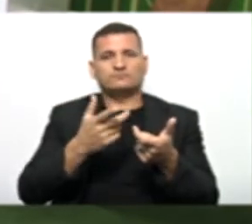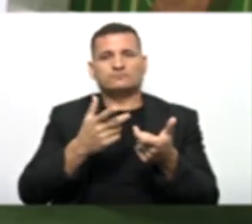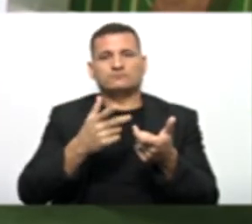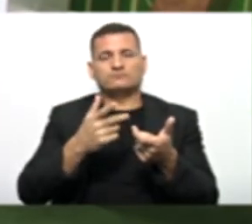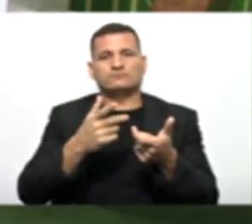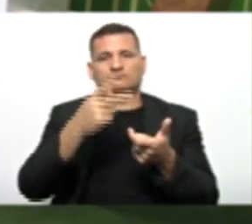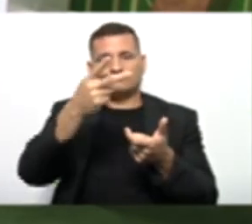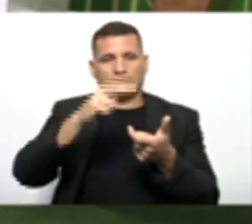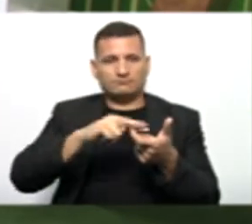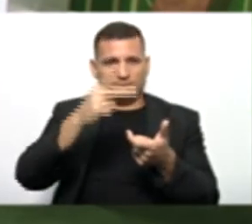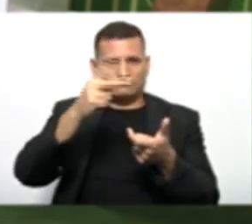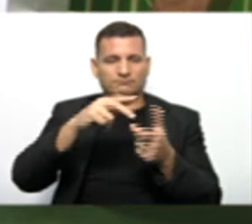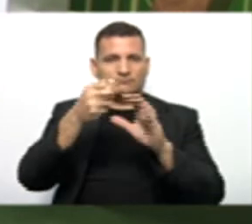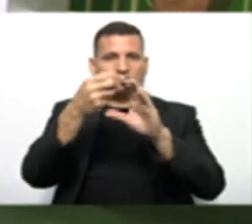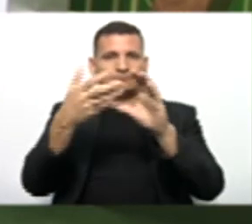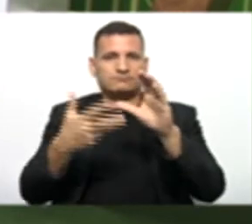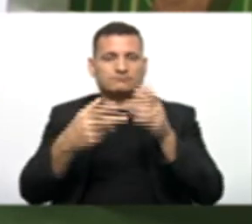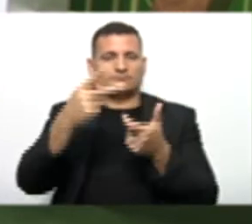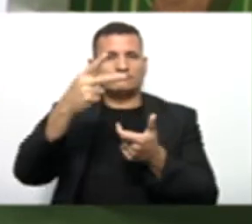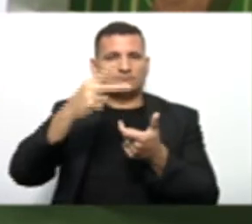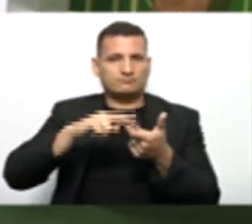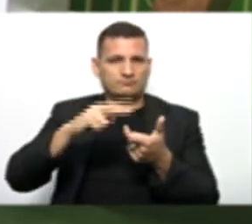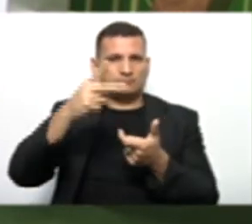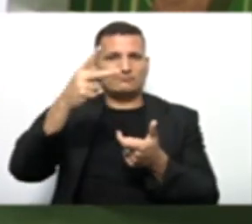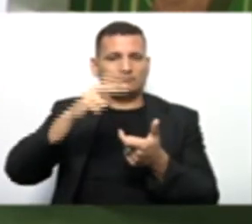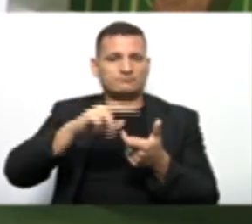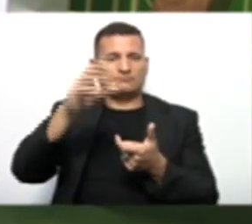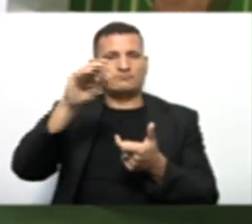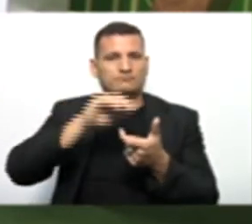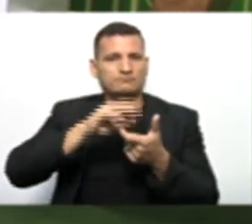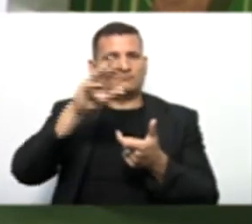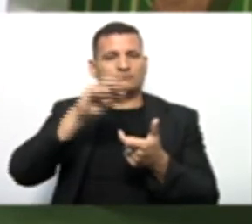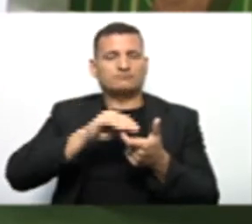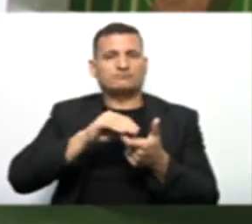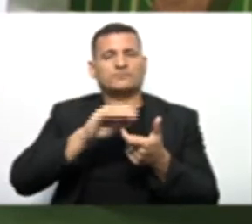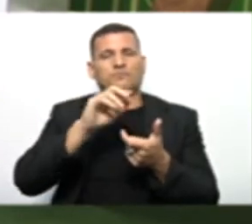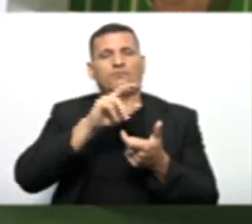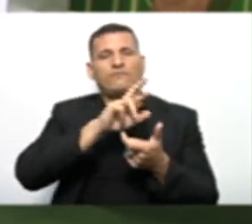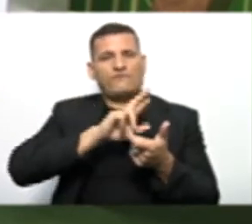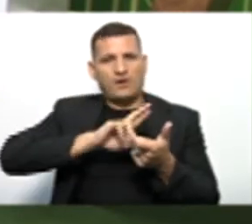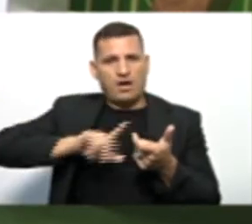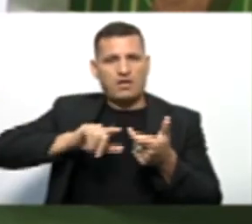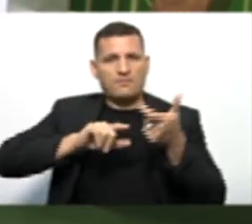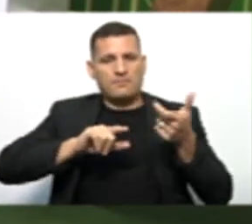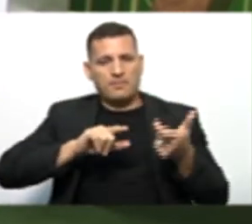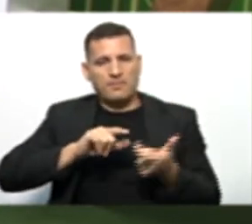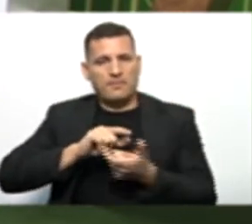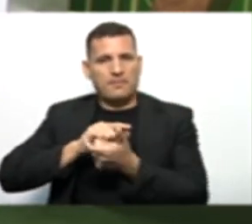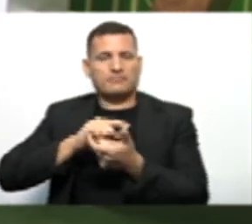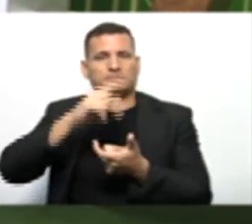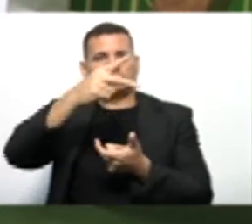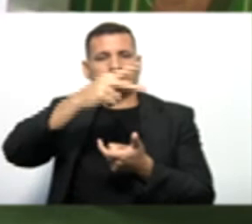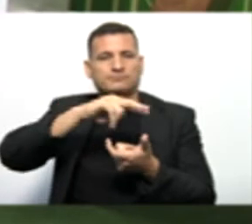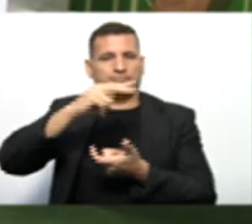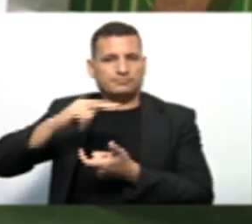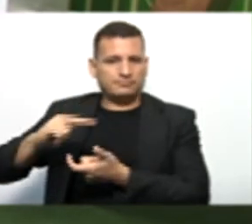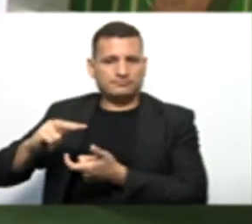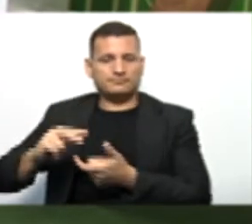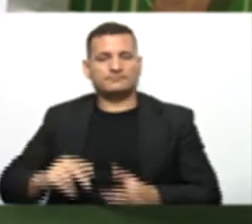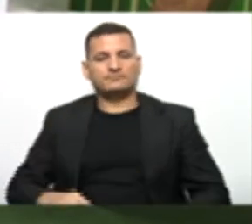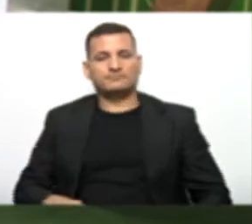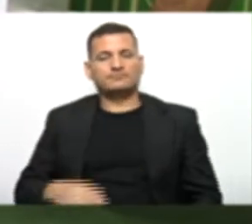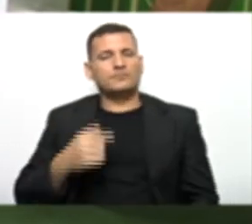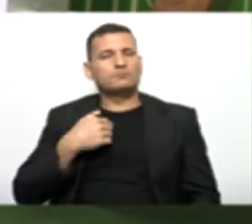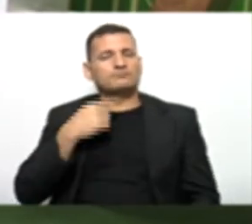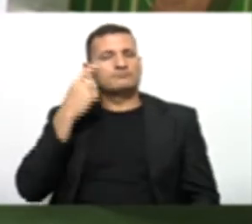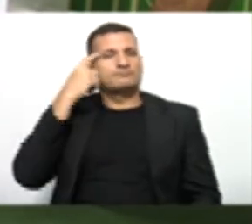classe pai Ah, bacana então Pode ter duas ou mais Sem problema nenhum Tá ok? Não, tranquila Me